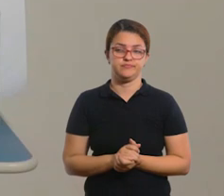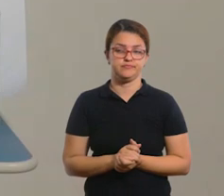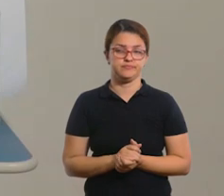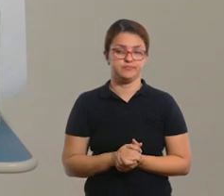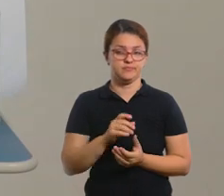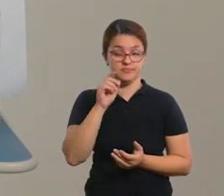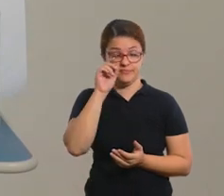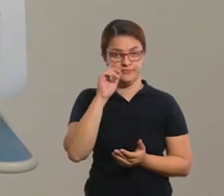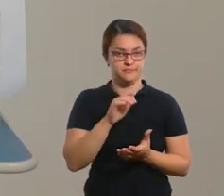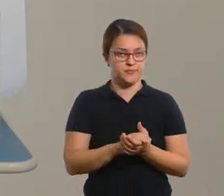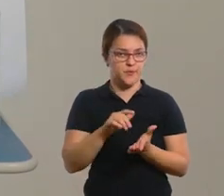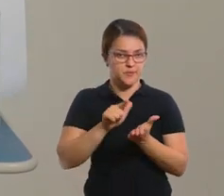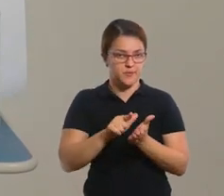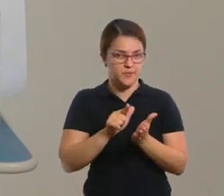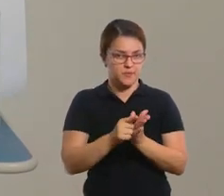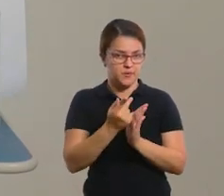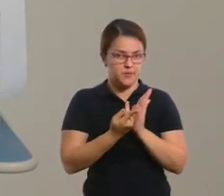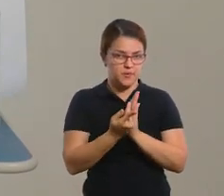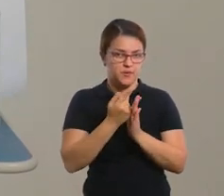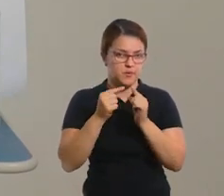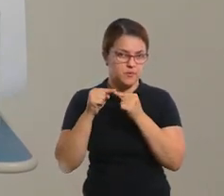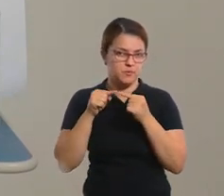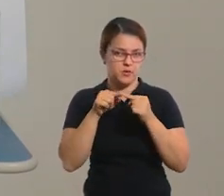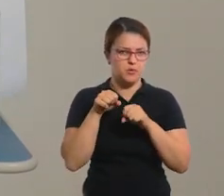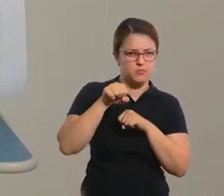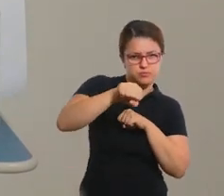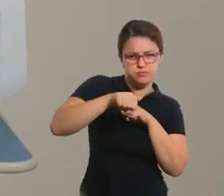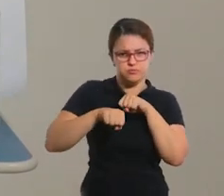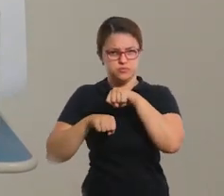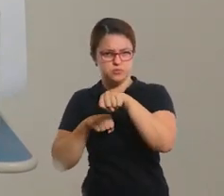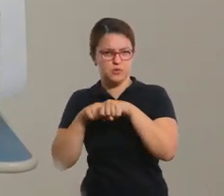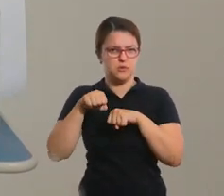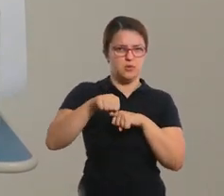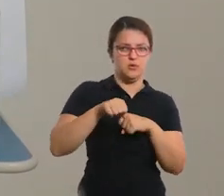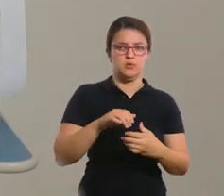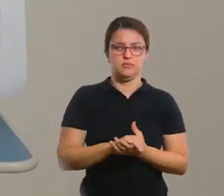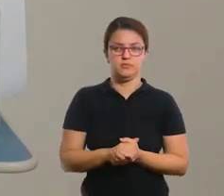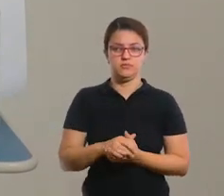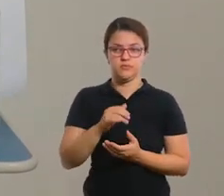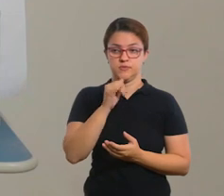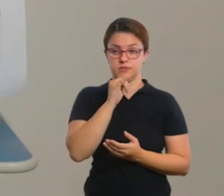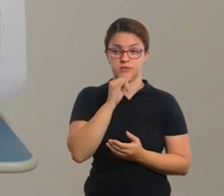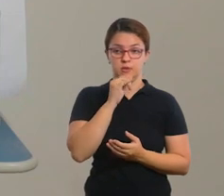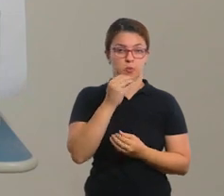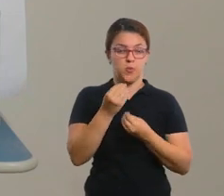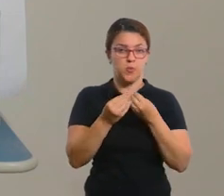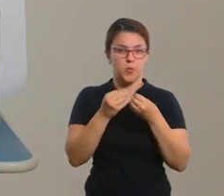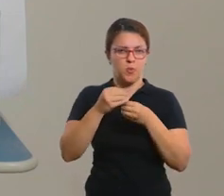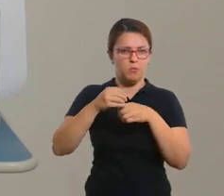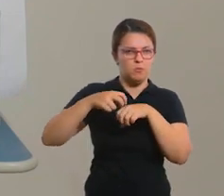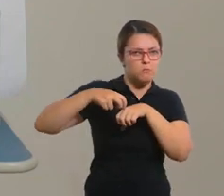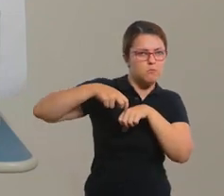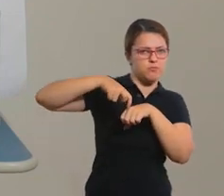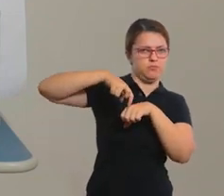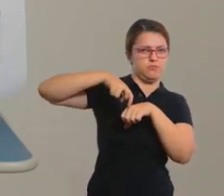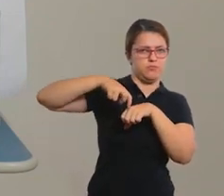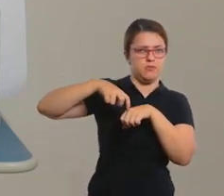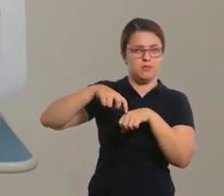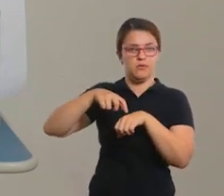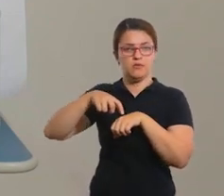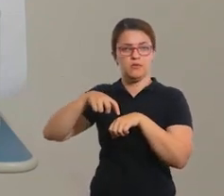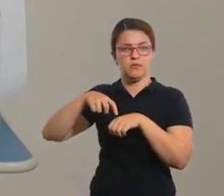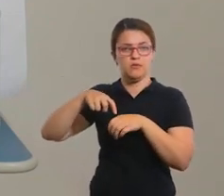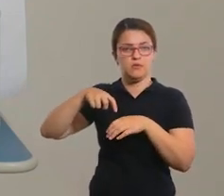desenhos relacionados a golpes de luta. Eu fiz aqui um desenho de uma pessoa dando joelhada, né? Eu apontei